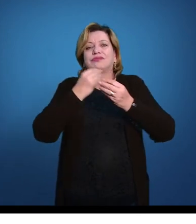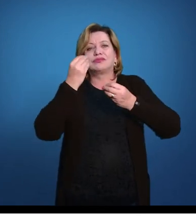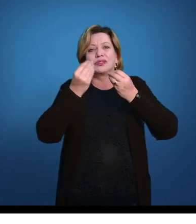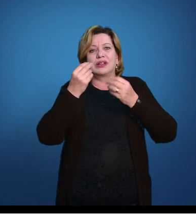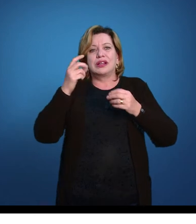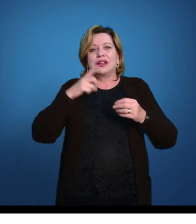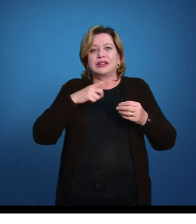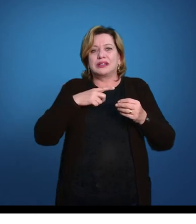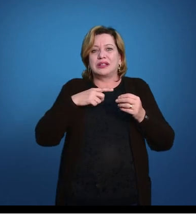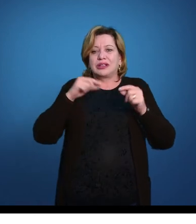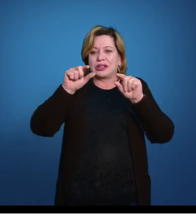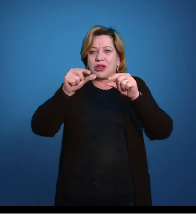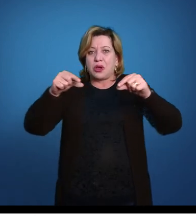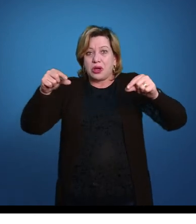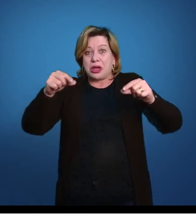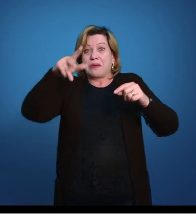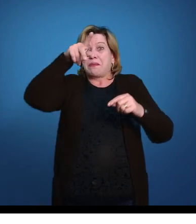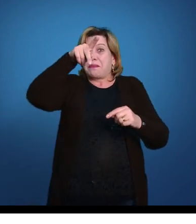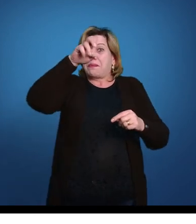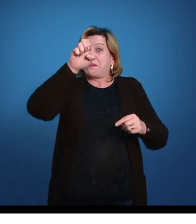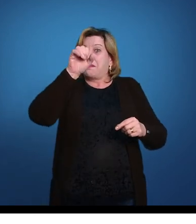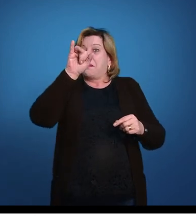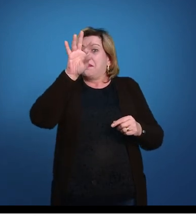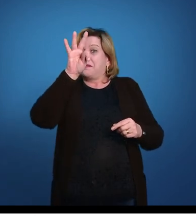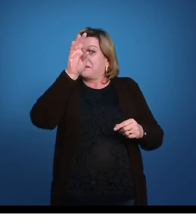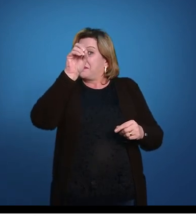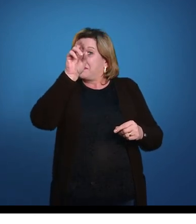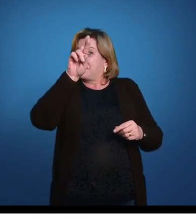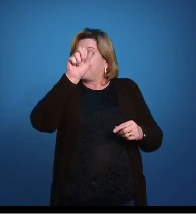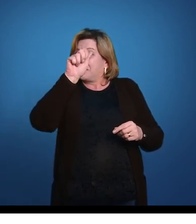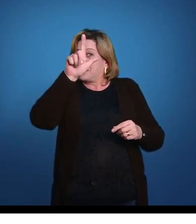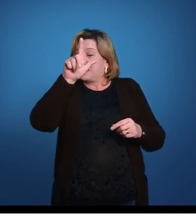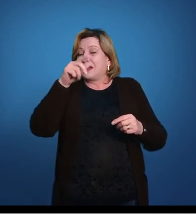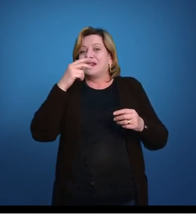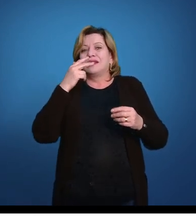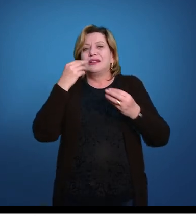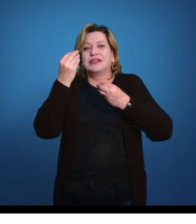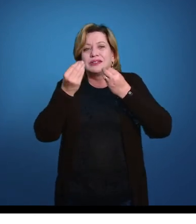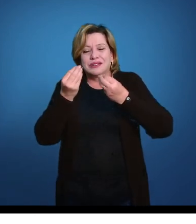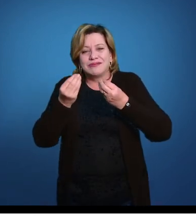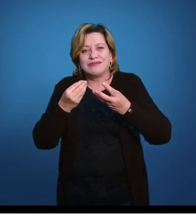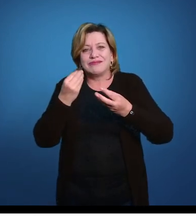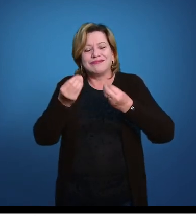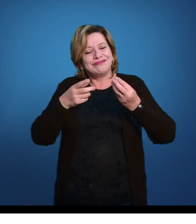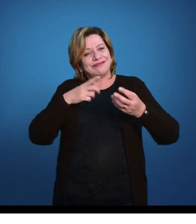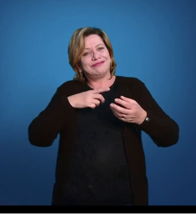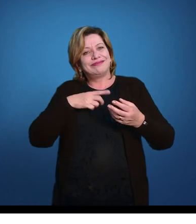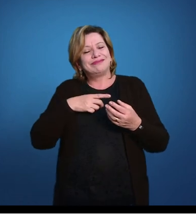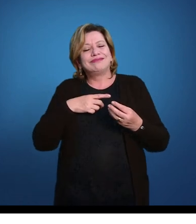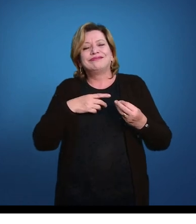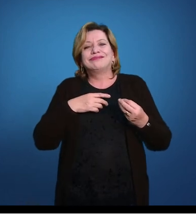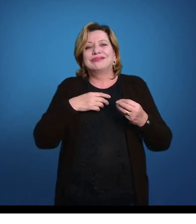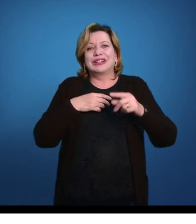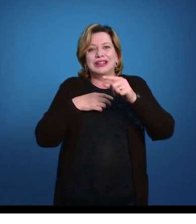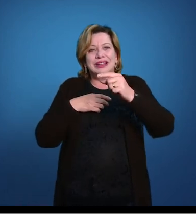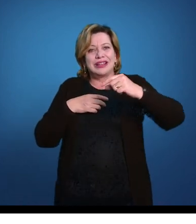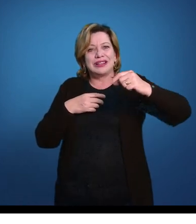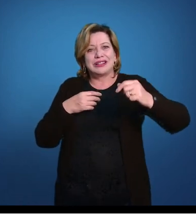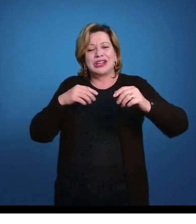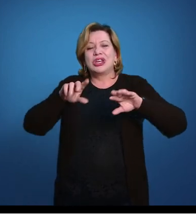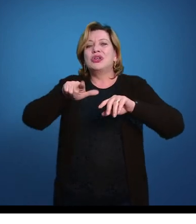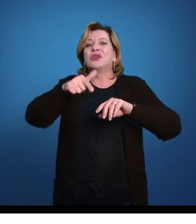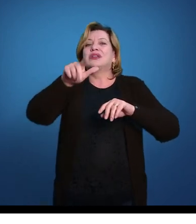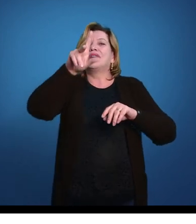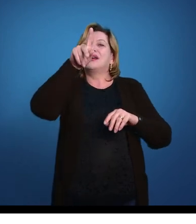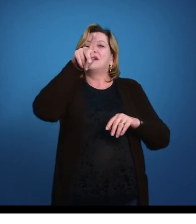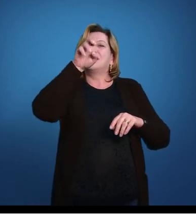Agora, eu tenho uma nadadeira peitoral, que já é homólogo aos braços dos animais tetrápodos, né? Dos vertebrados terrestres. E uma nadadeira pélvica,